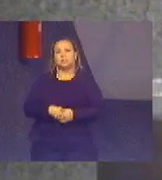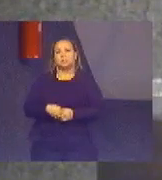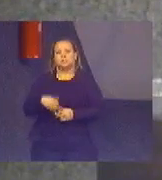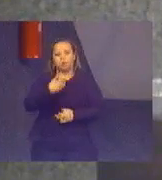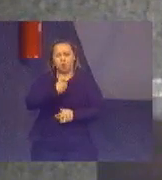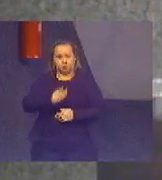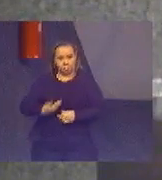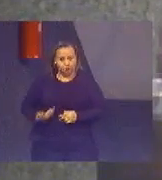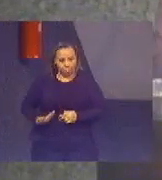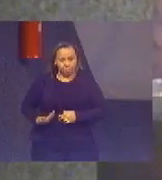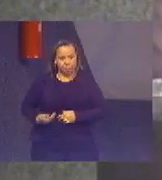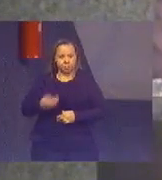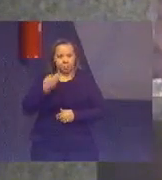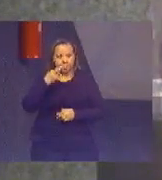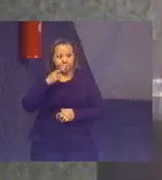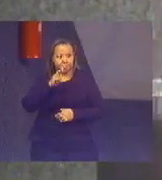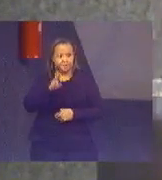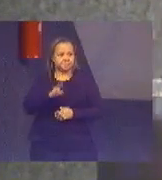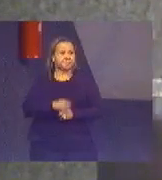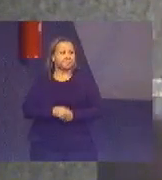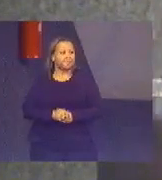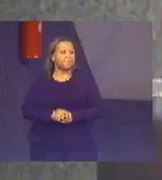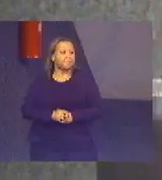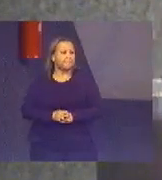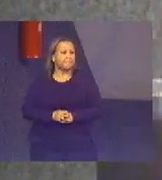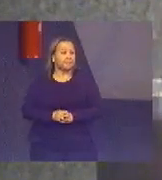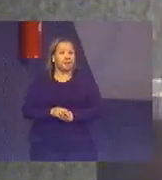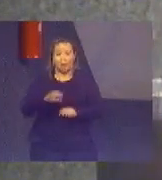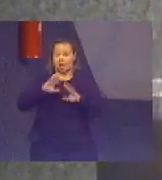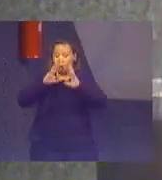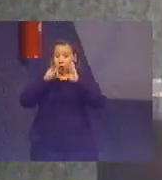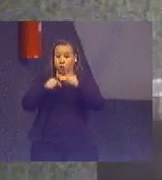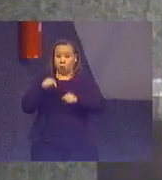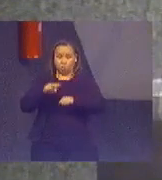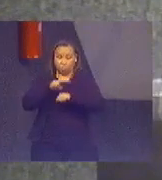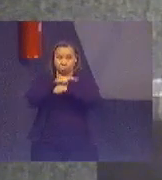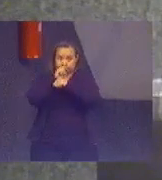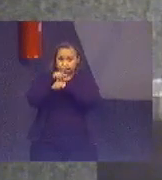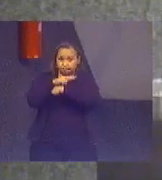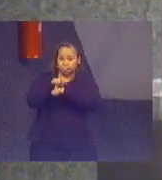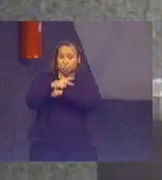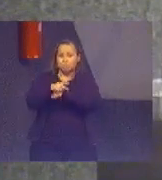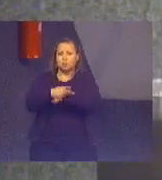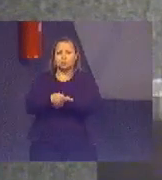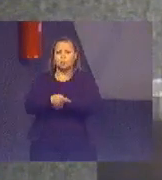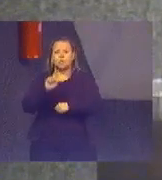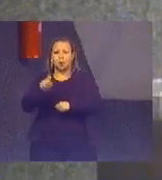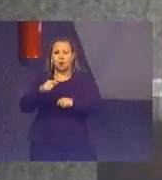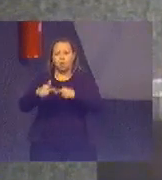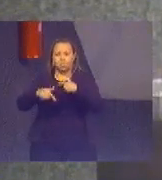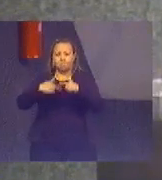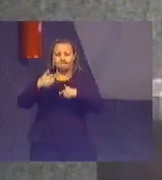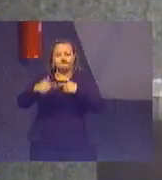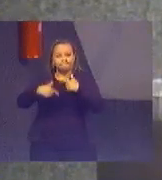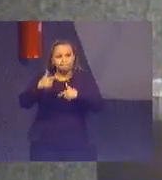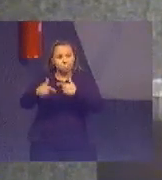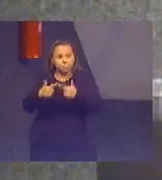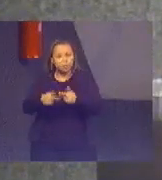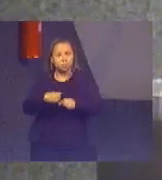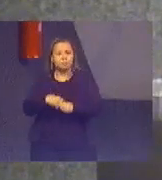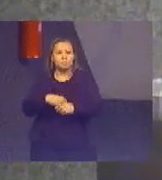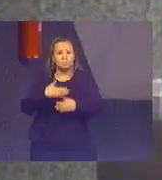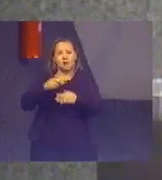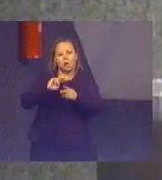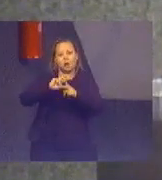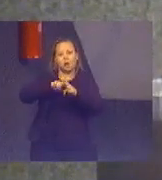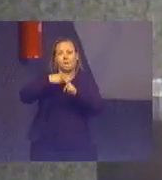Bom, toda essa auditoria, essa metodologia, ela foi replicada para uma auditoria coordenada na